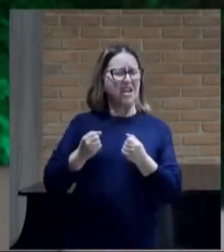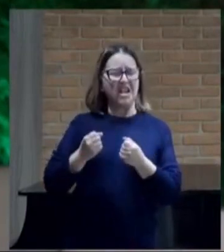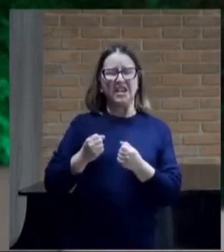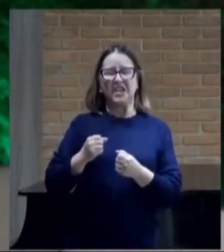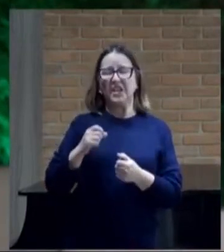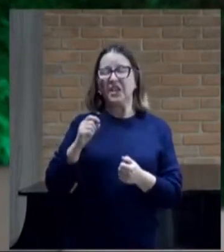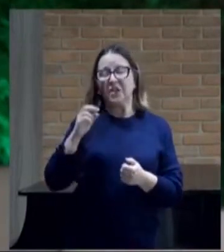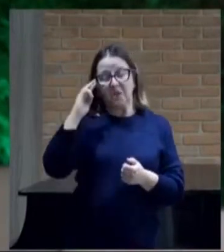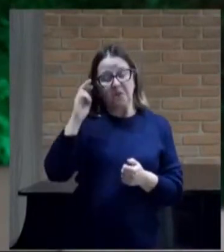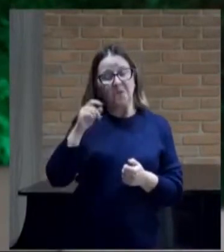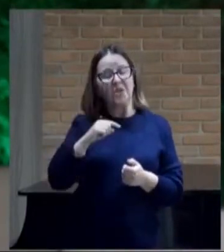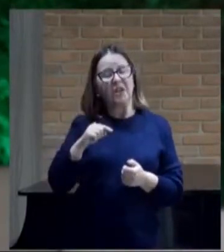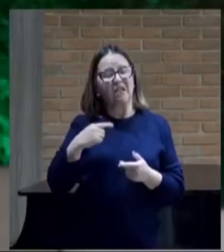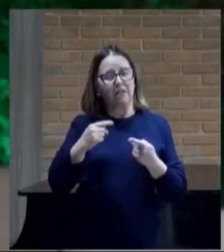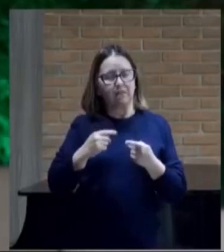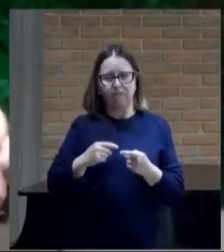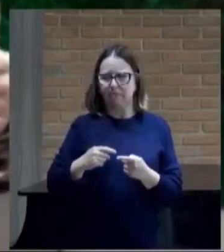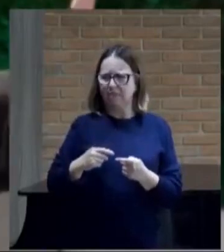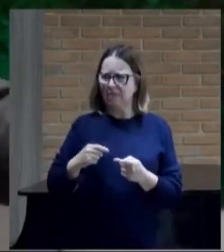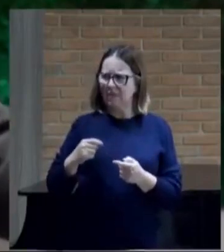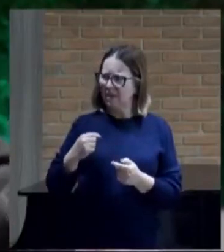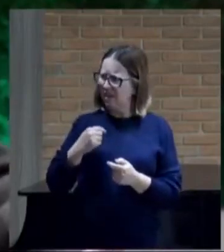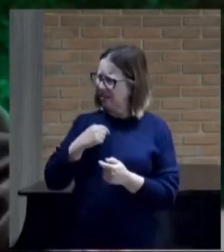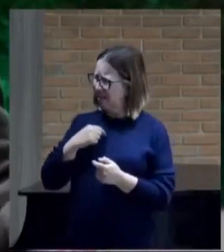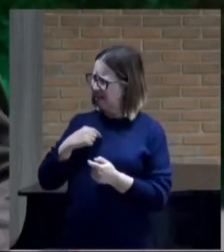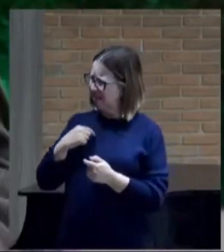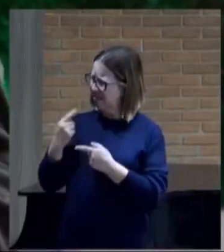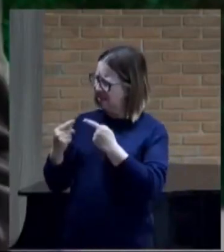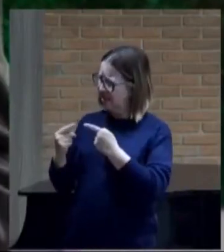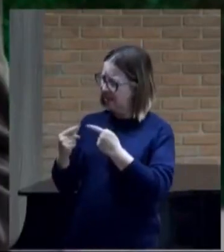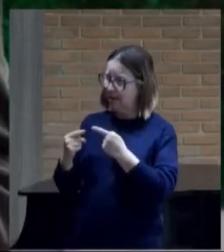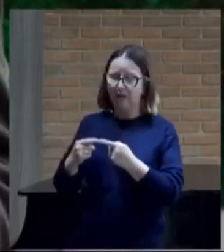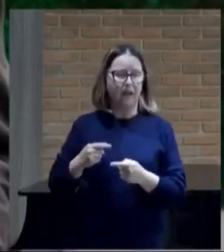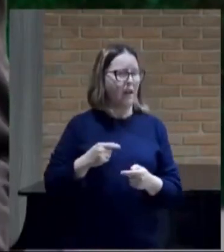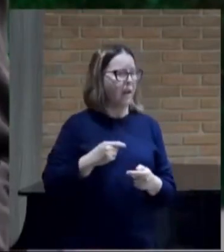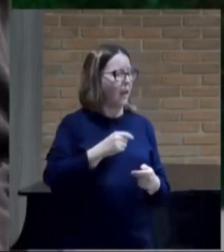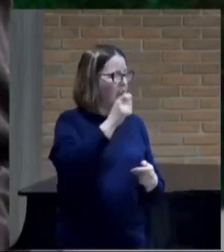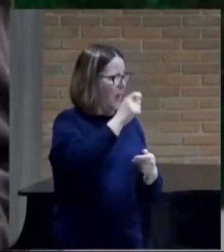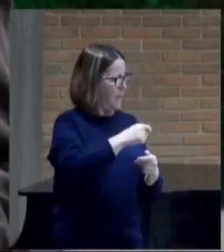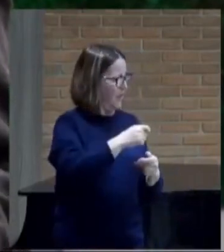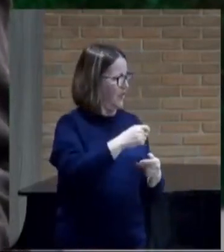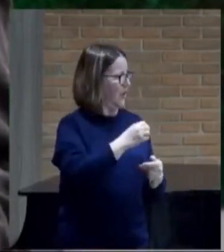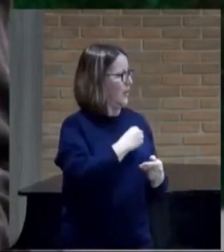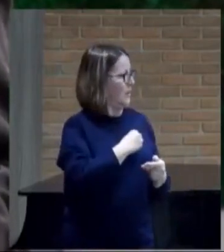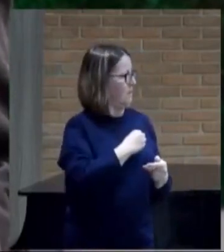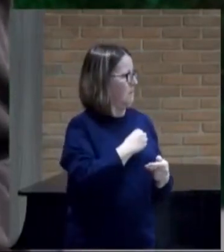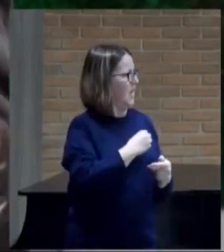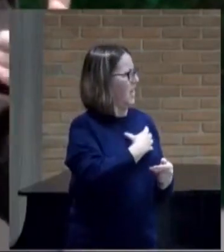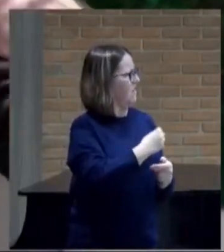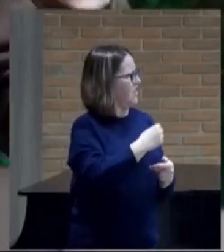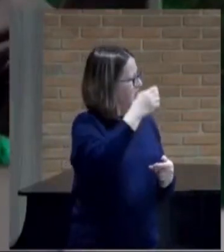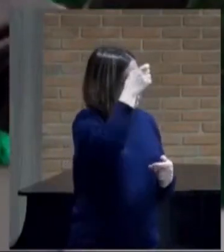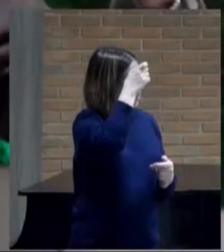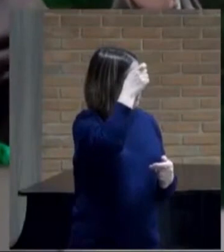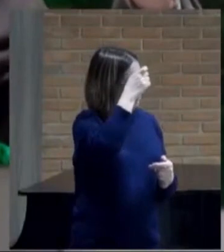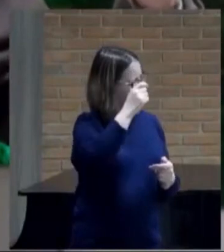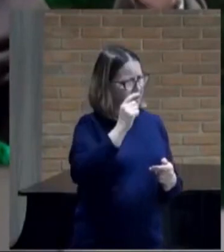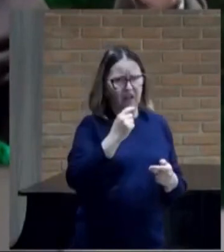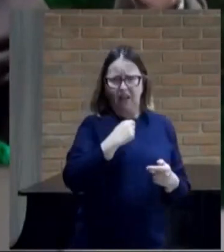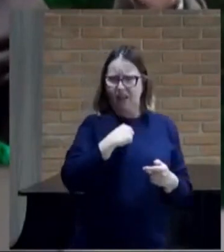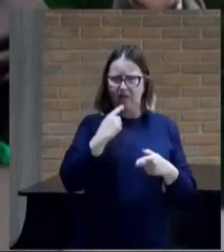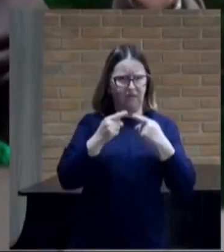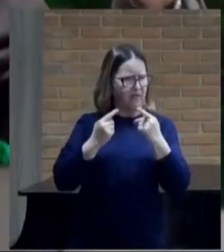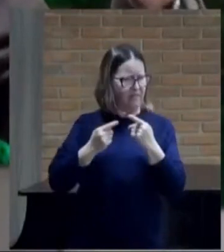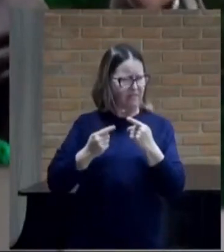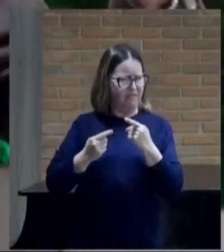Eu disse, o foi que eu disse? Que quem comete pecado é do diabo Eu digo, eu não disse Nem fui eu quem leu